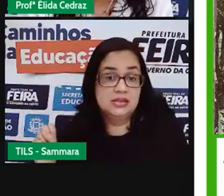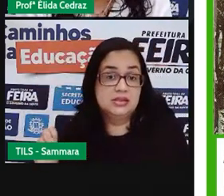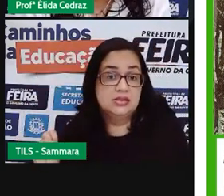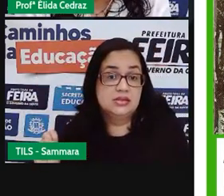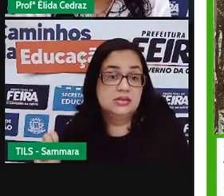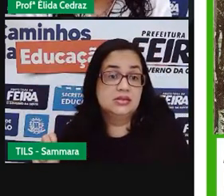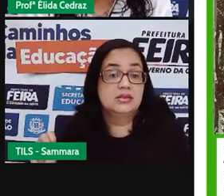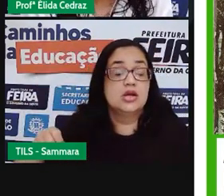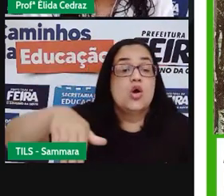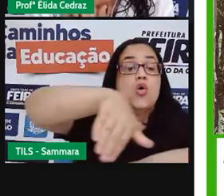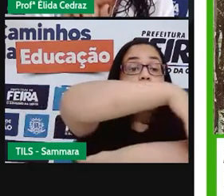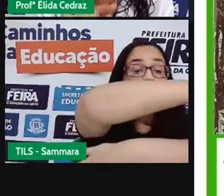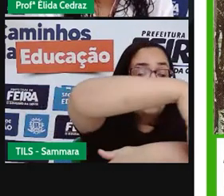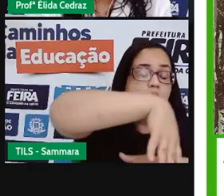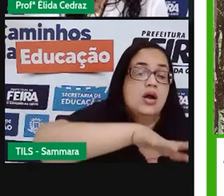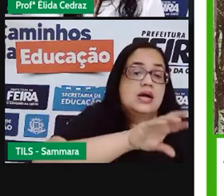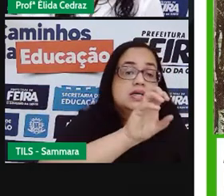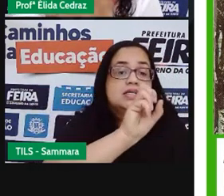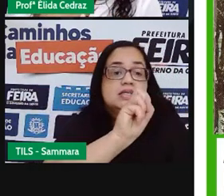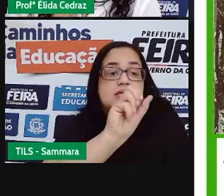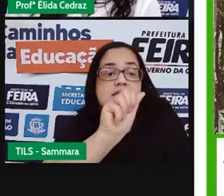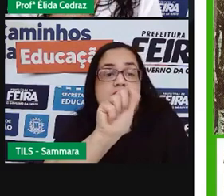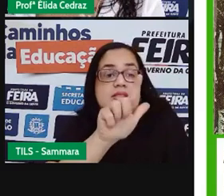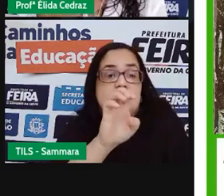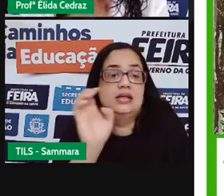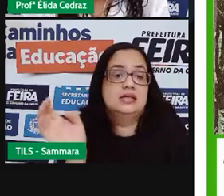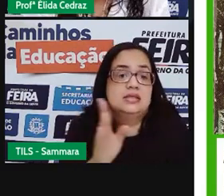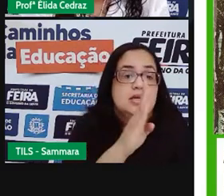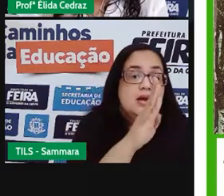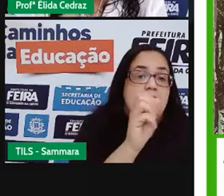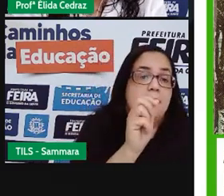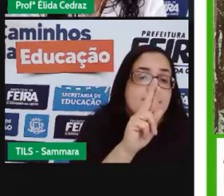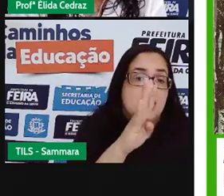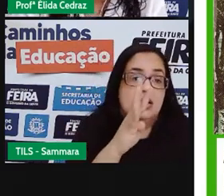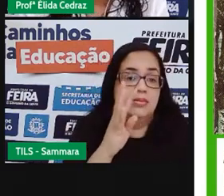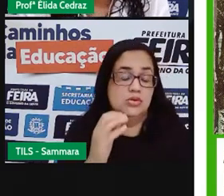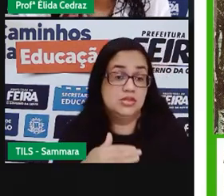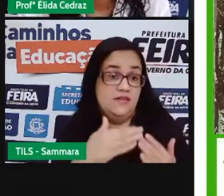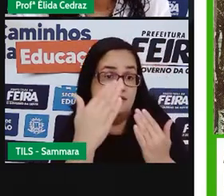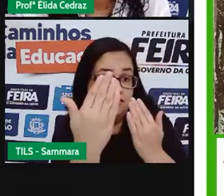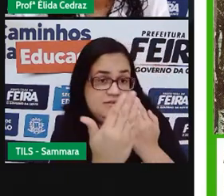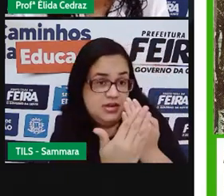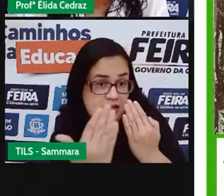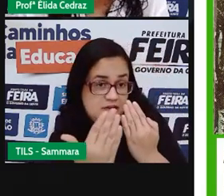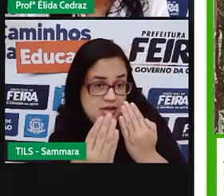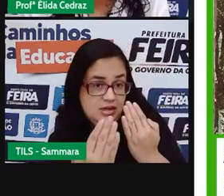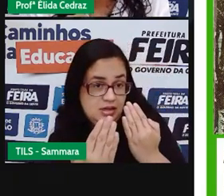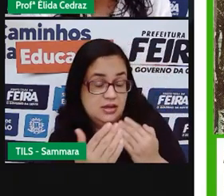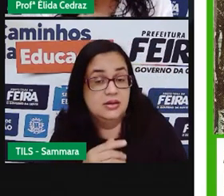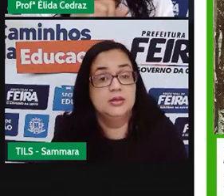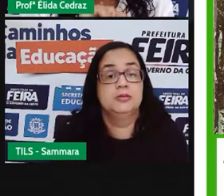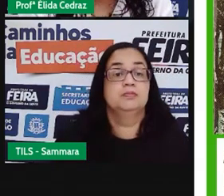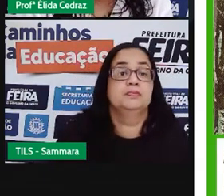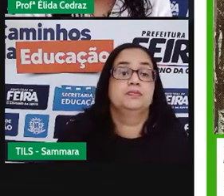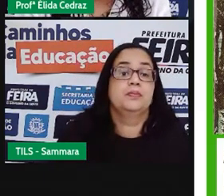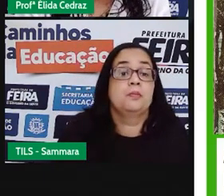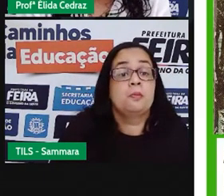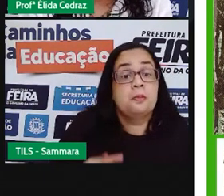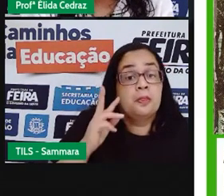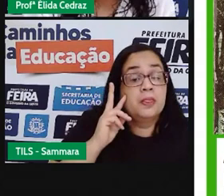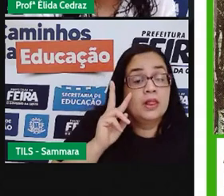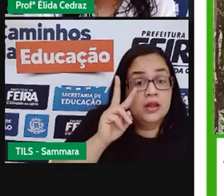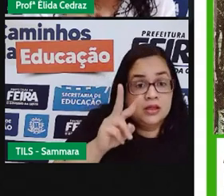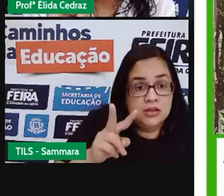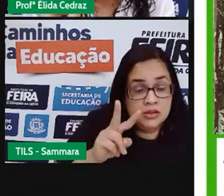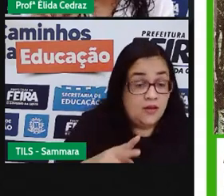Salles Barbosa. Fica de frente à Praça Bernardino Bahia, que é a Praça do Lambi-Lambi. Olha só,